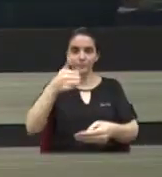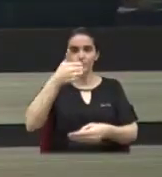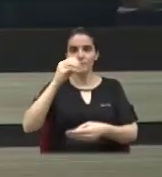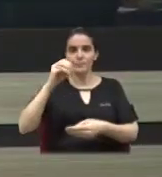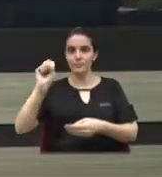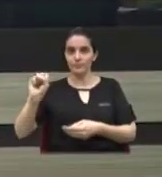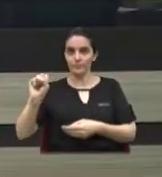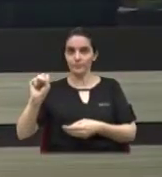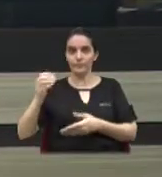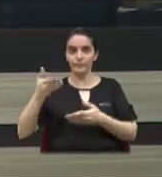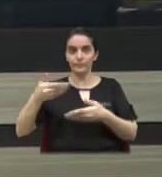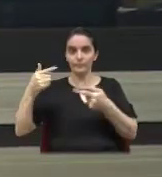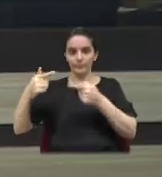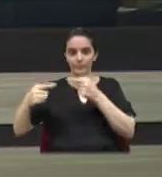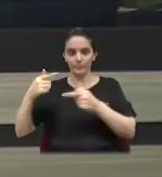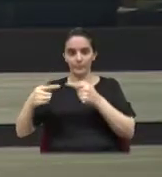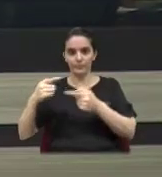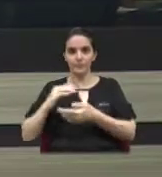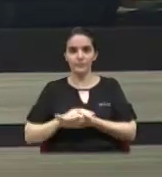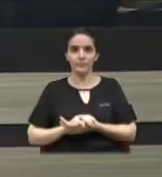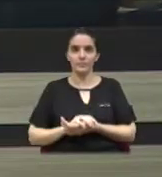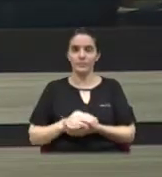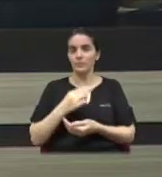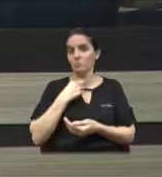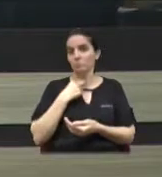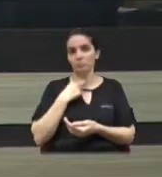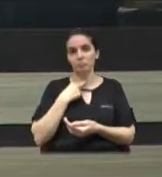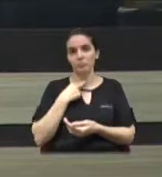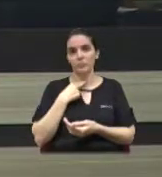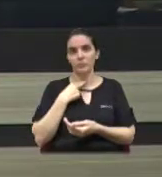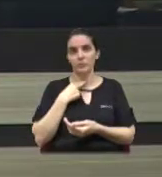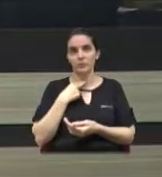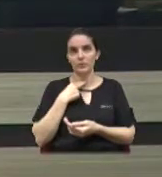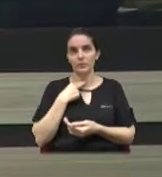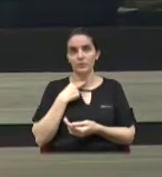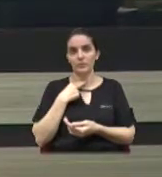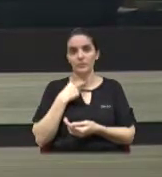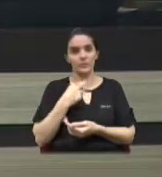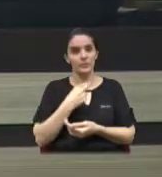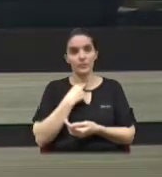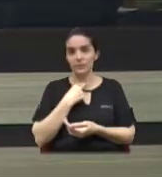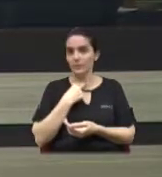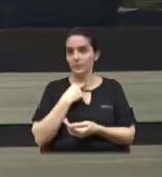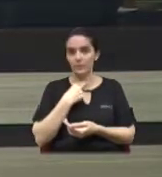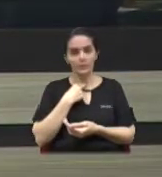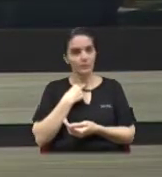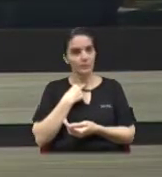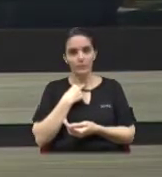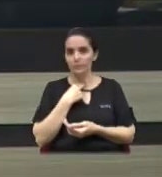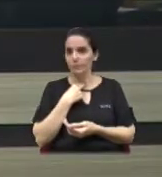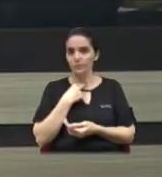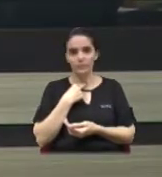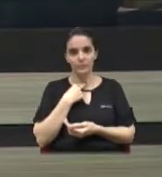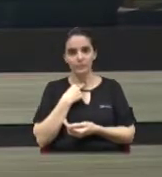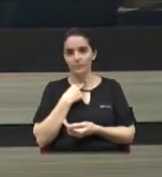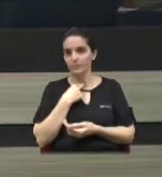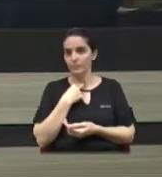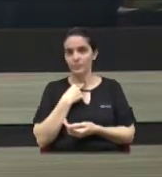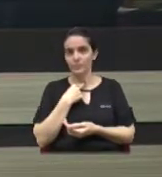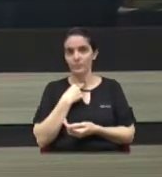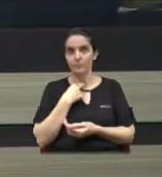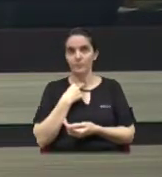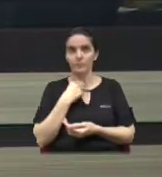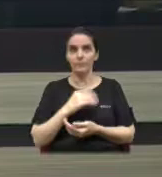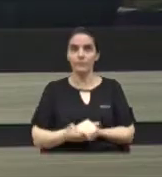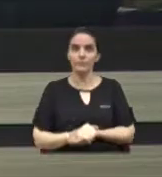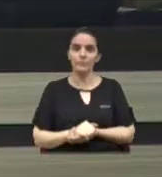que nós estamos discutindo, eu não posso... Não, mas aqui diz a qualquer momento, regimento interno é claro, em